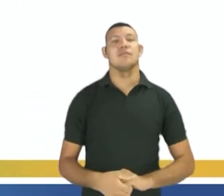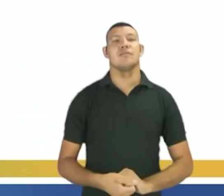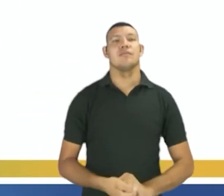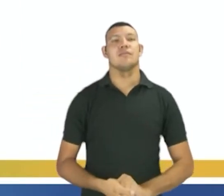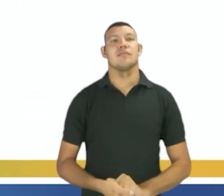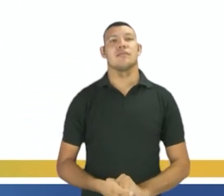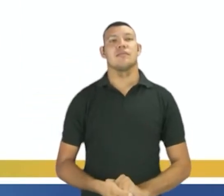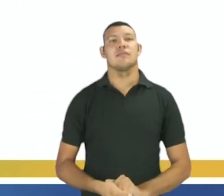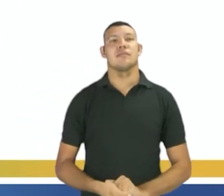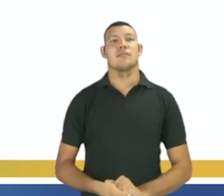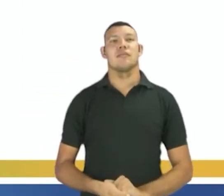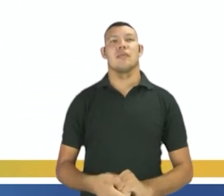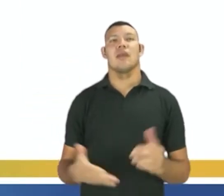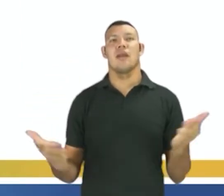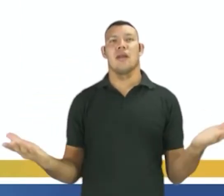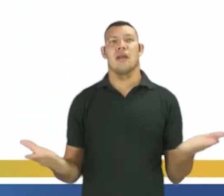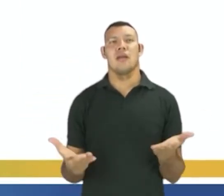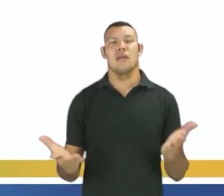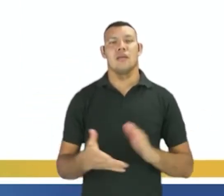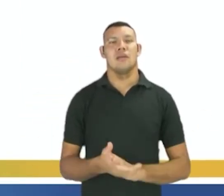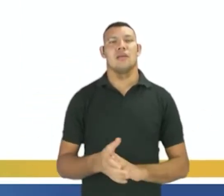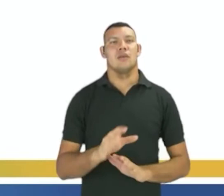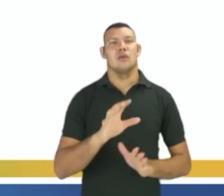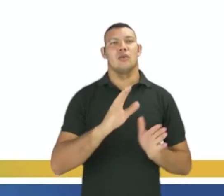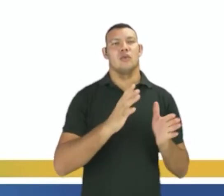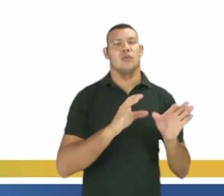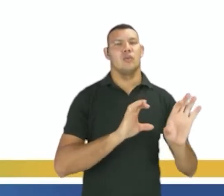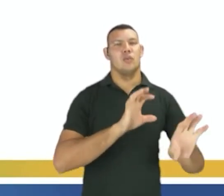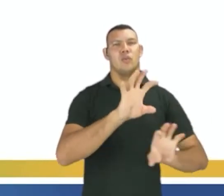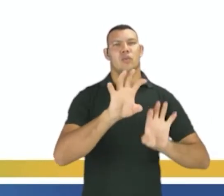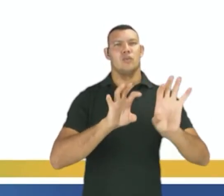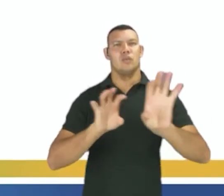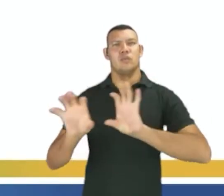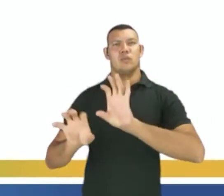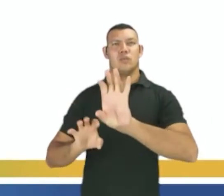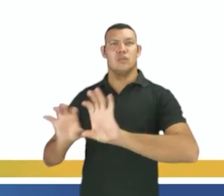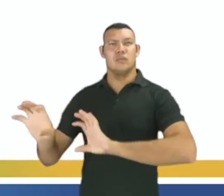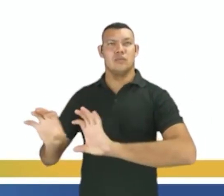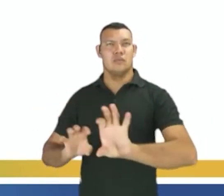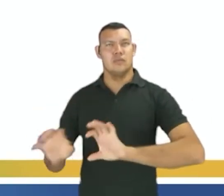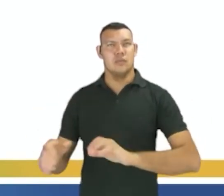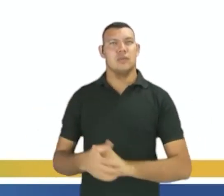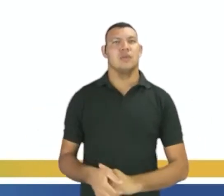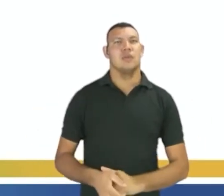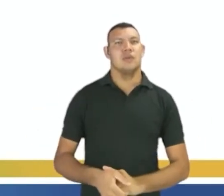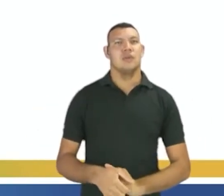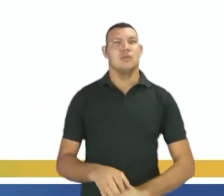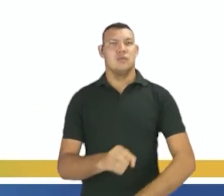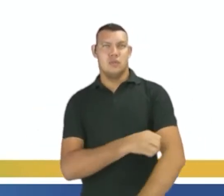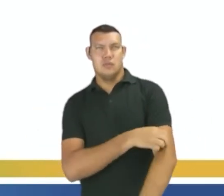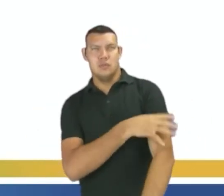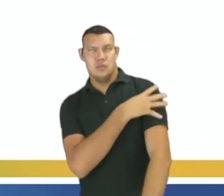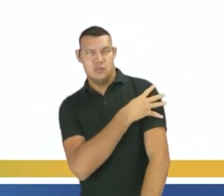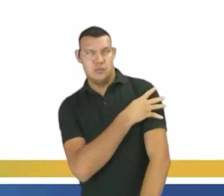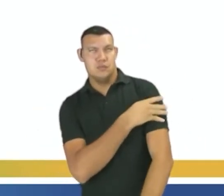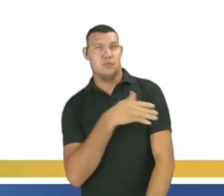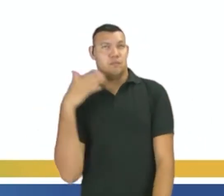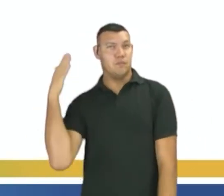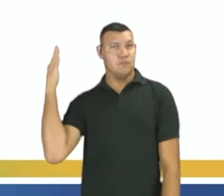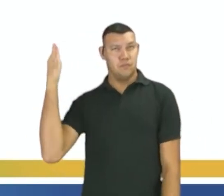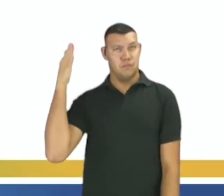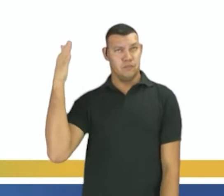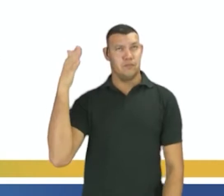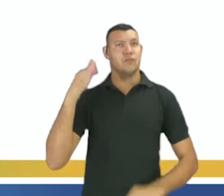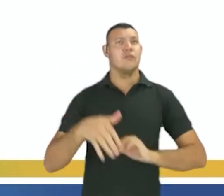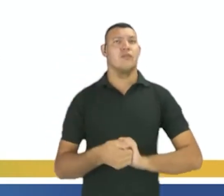E aí distribuição dos estudantes de 18 a 24 anos segundo o nível de ensino frequentado. A gente vai ver